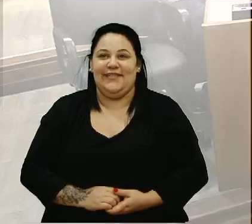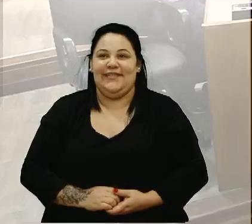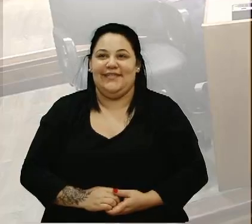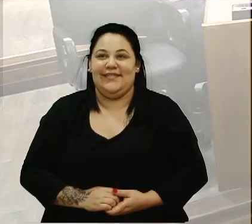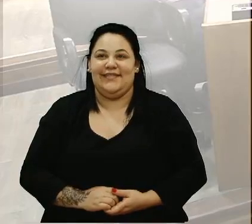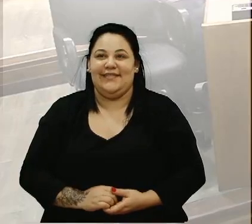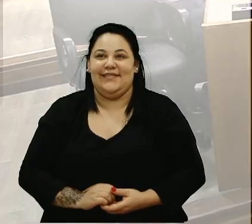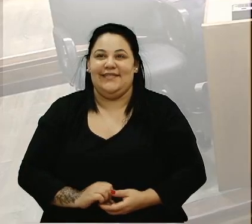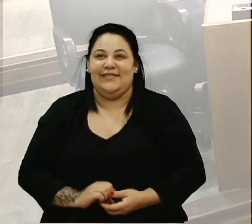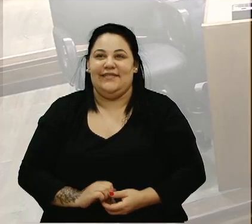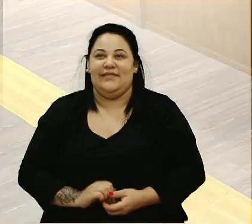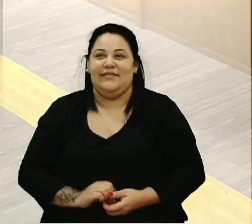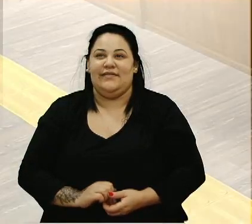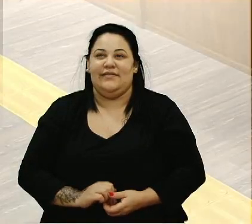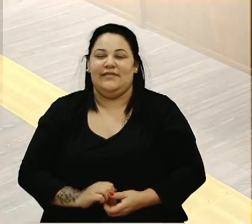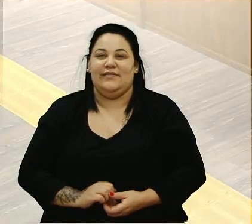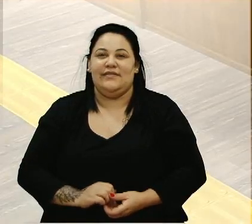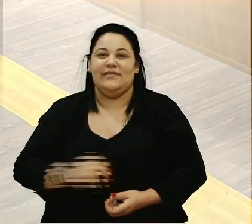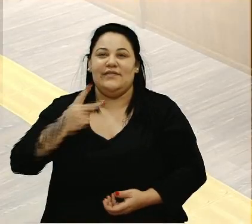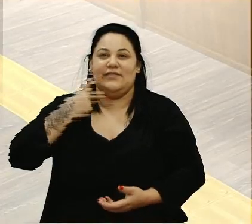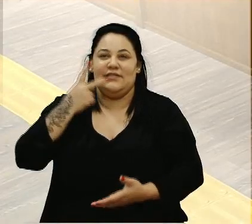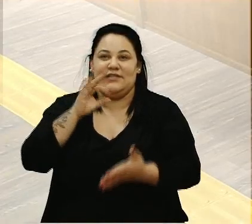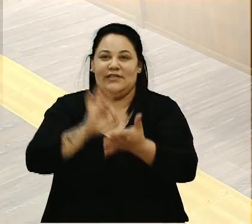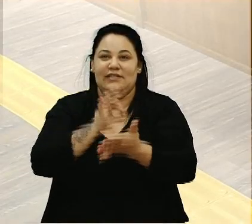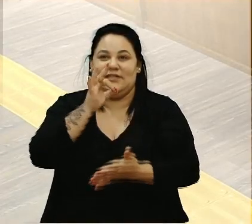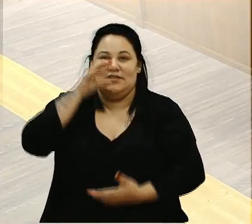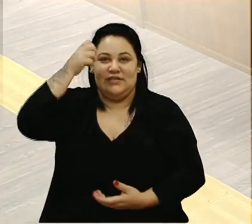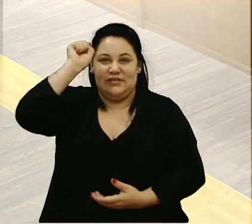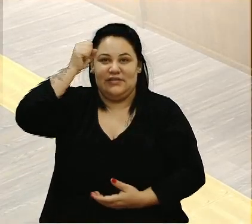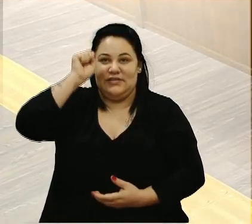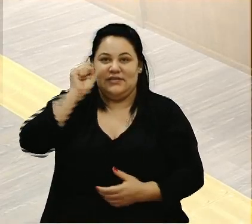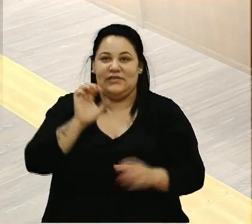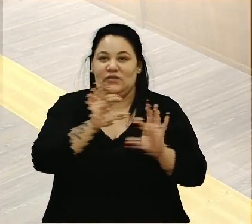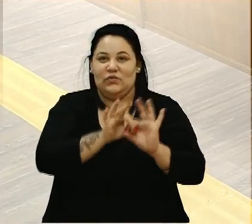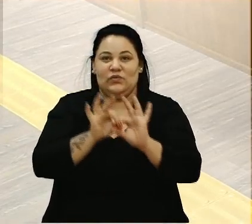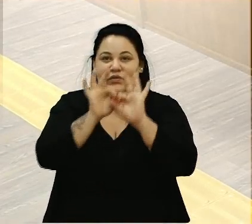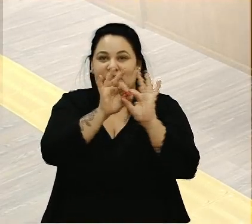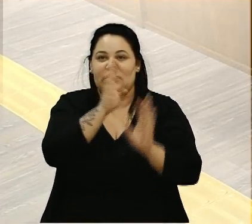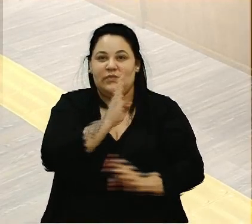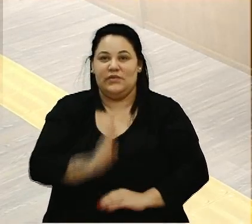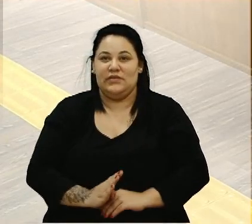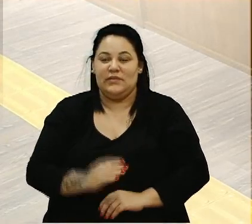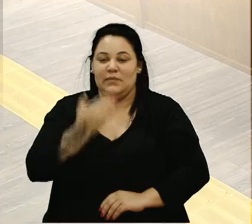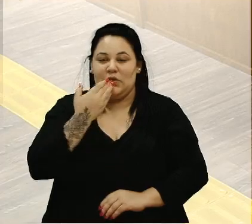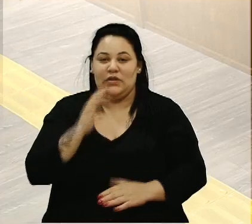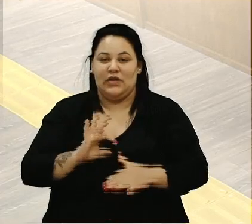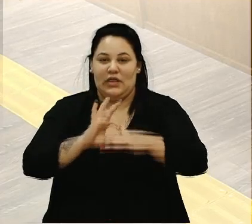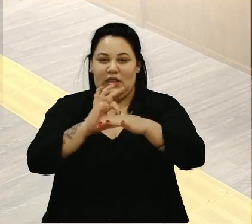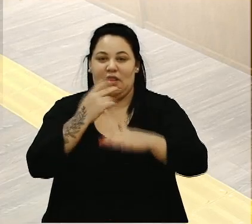O vereador escrito, o vereador Clóvis Xuxa, bancada da União Brasil, em declaração de líder.